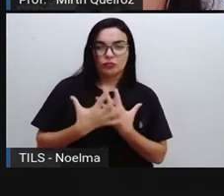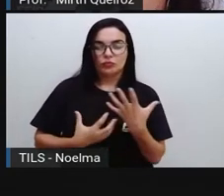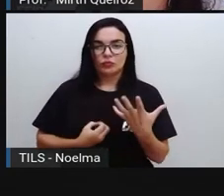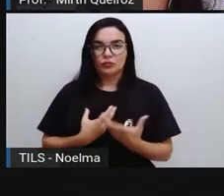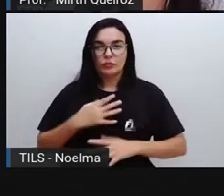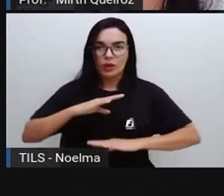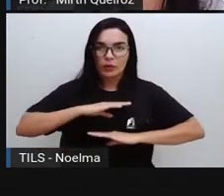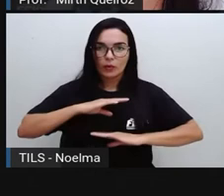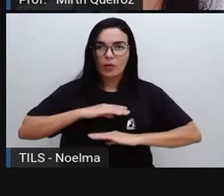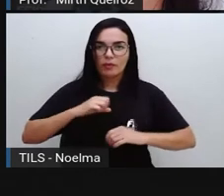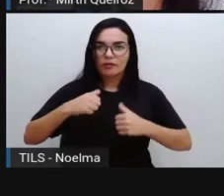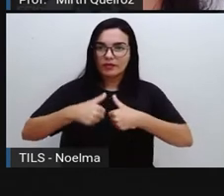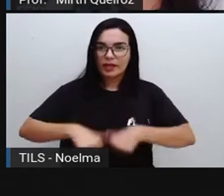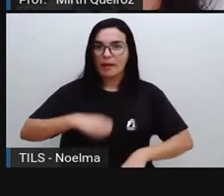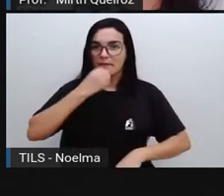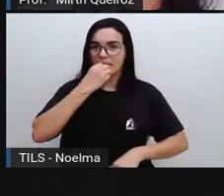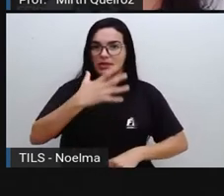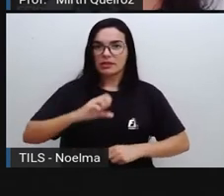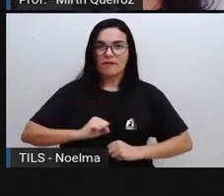anticorpos.